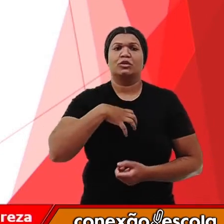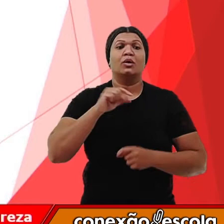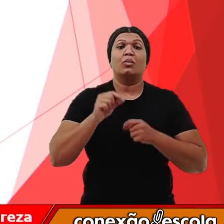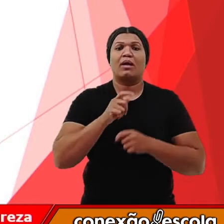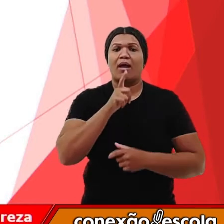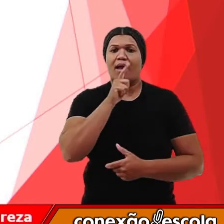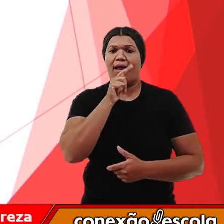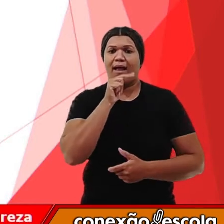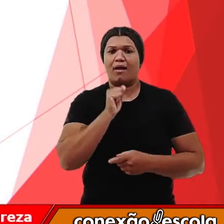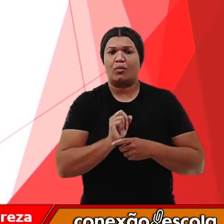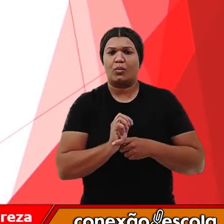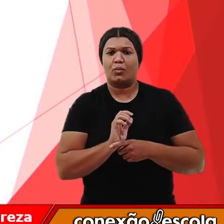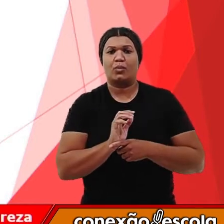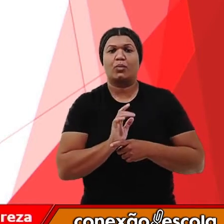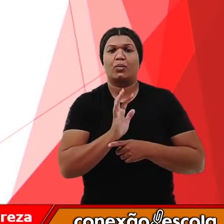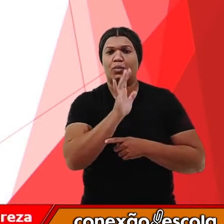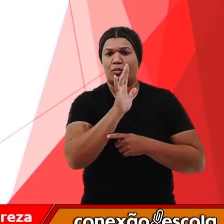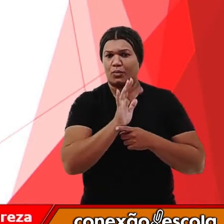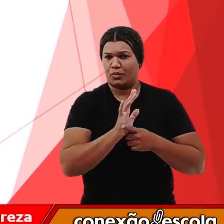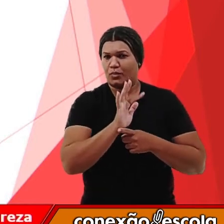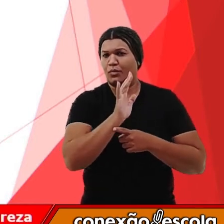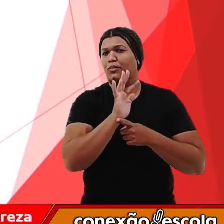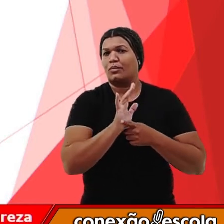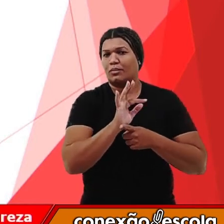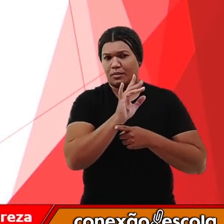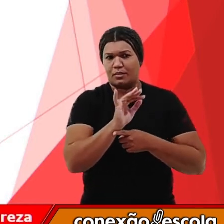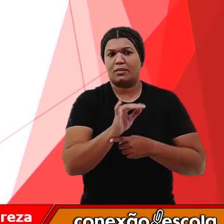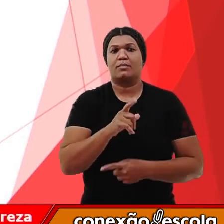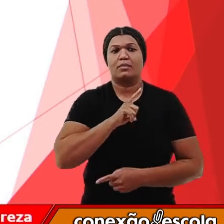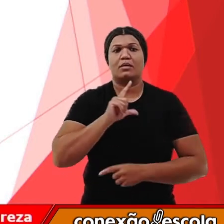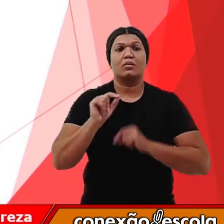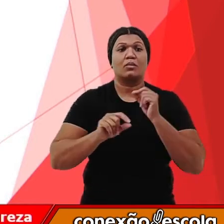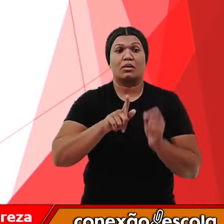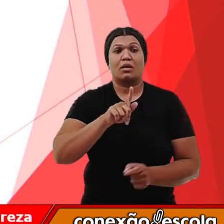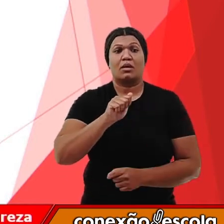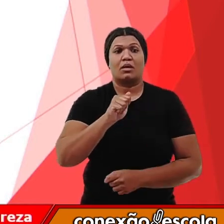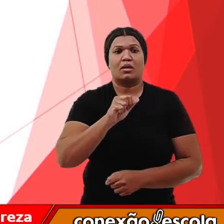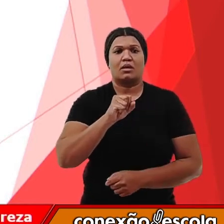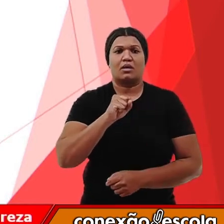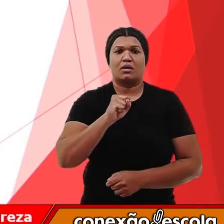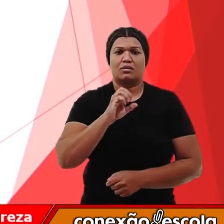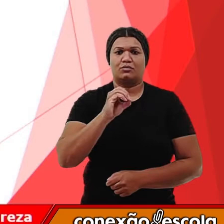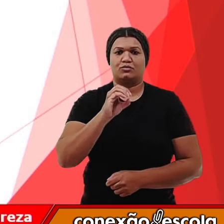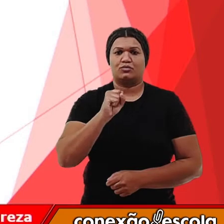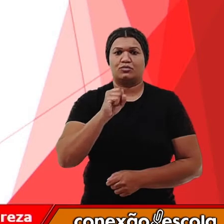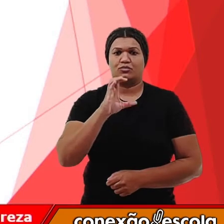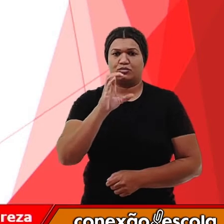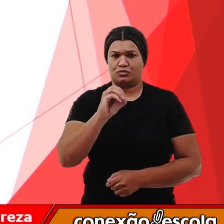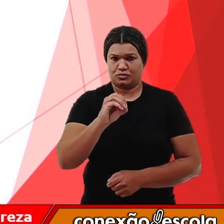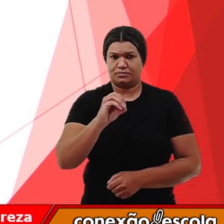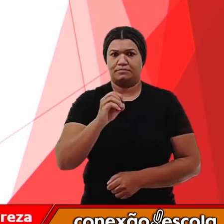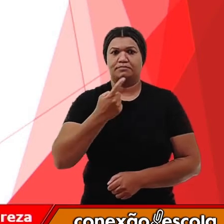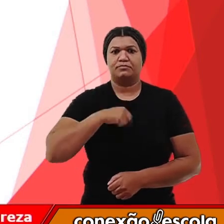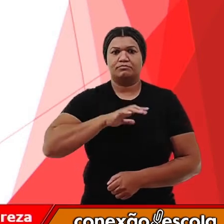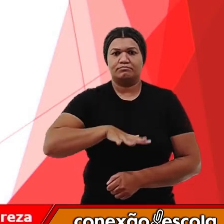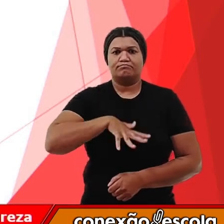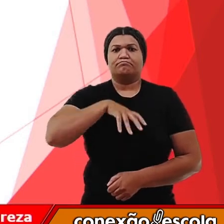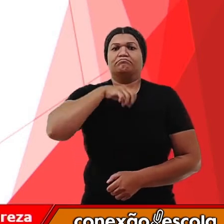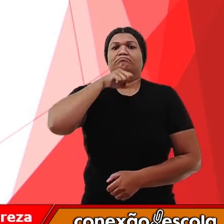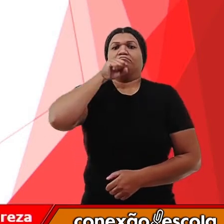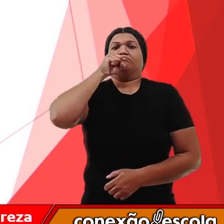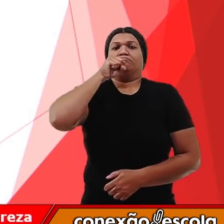gasoso é composta, a atmosfera é composta por água no estado gasoso. E quando nós exalamos na nossa